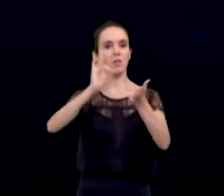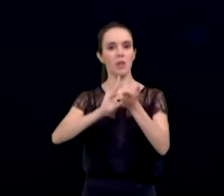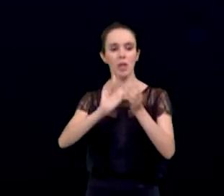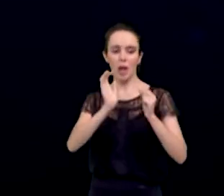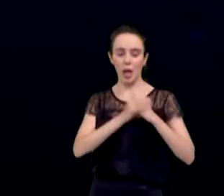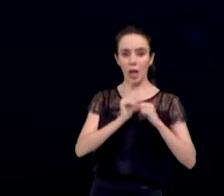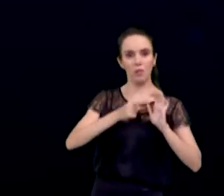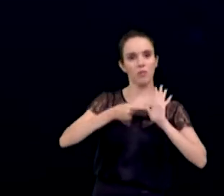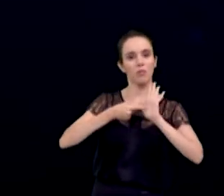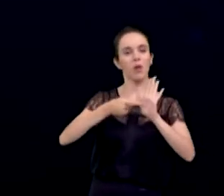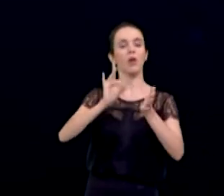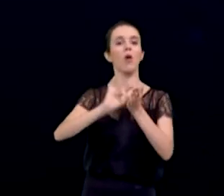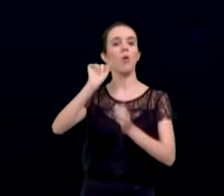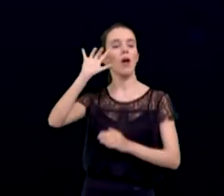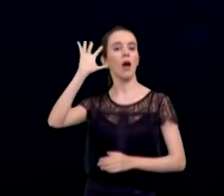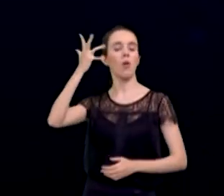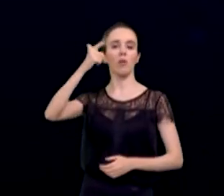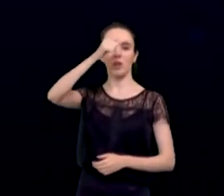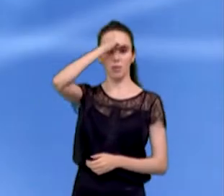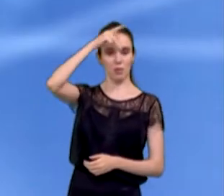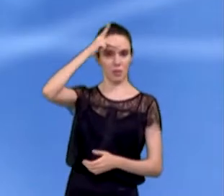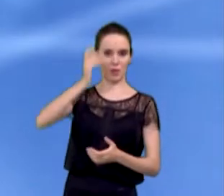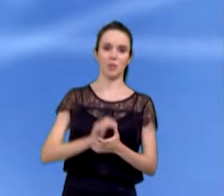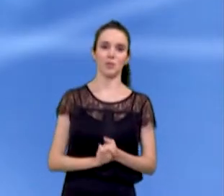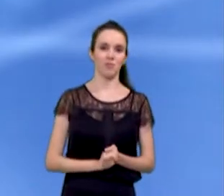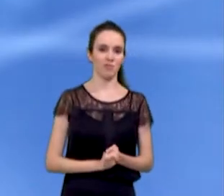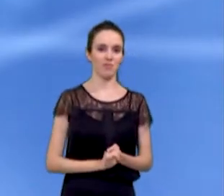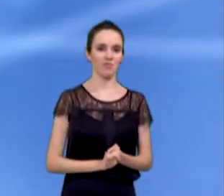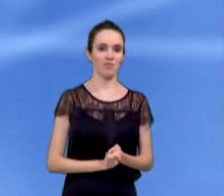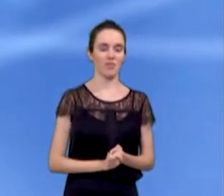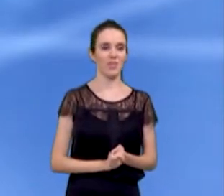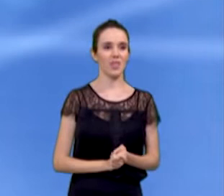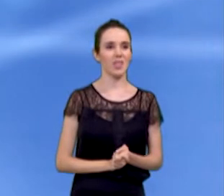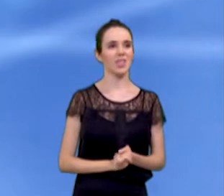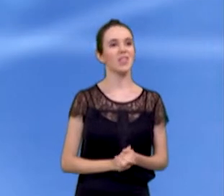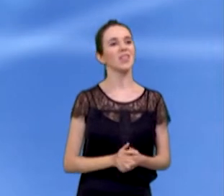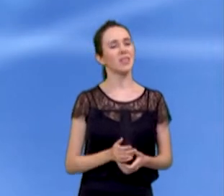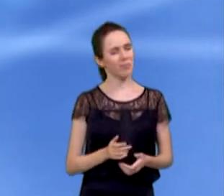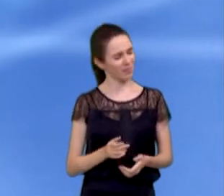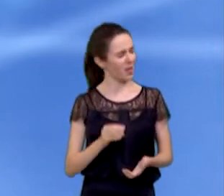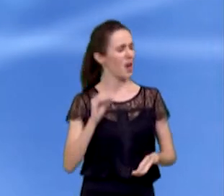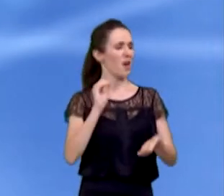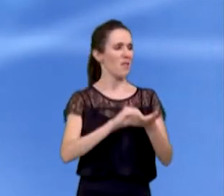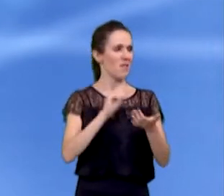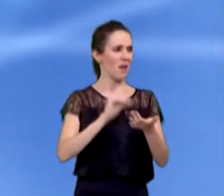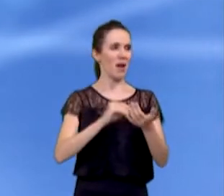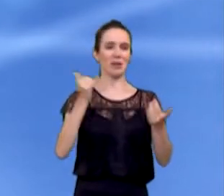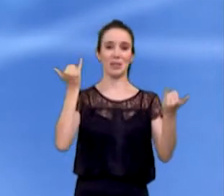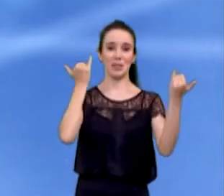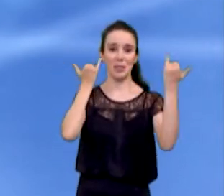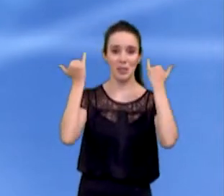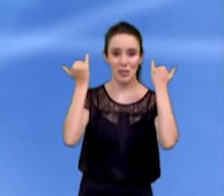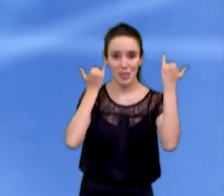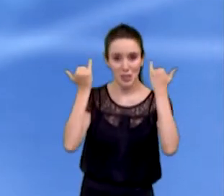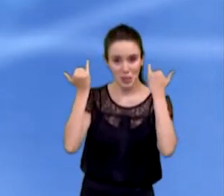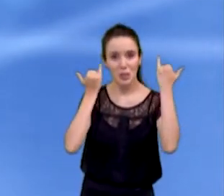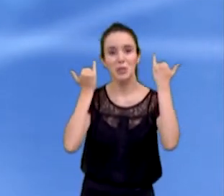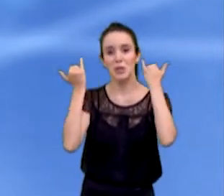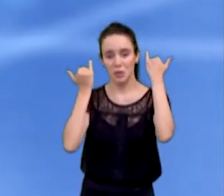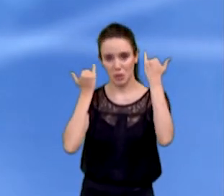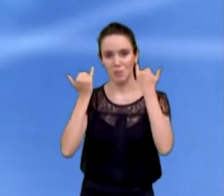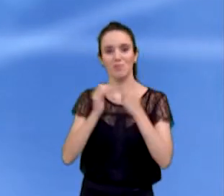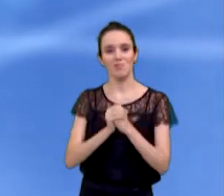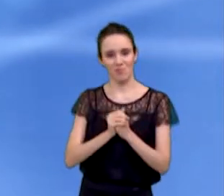município hoje? Um minuto e meio para a resposta. Infelizmente, é muito falha, falta informação e muitas